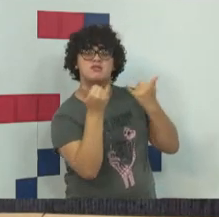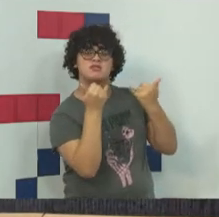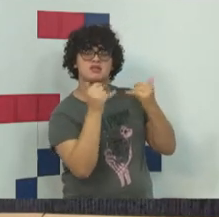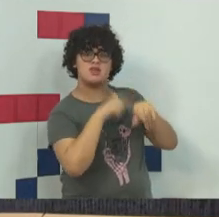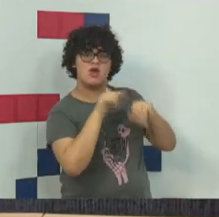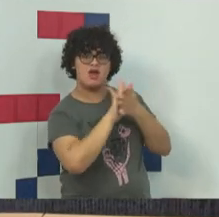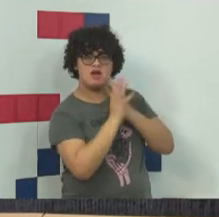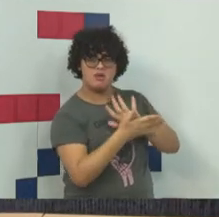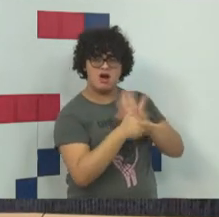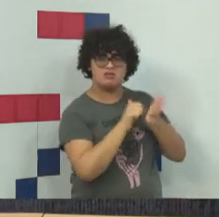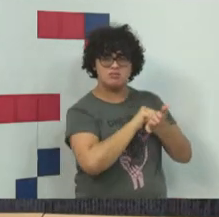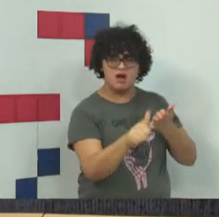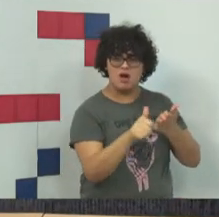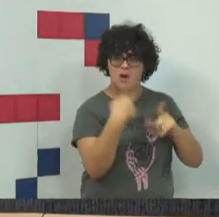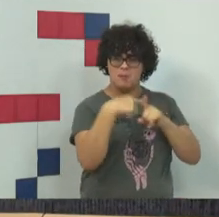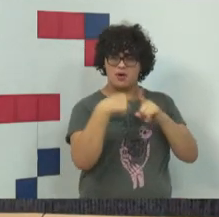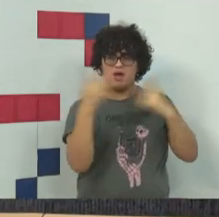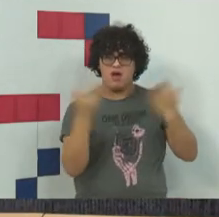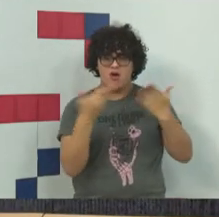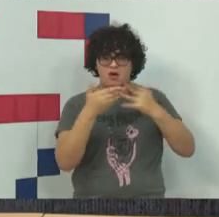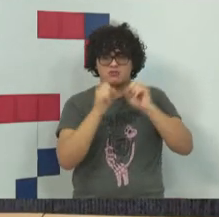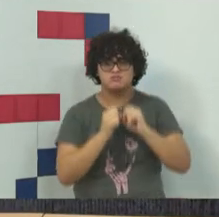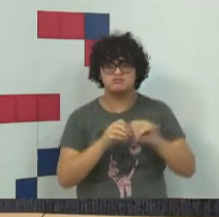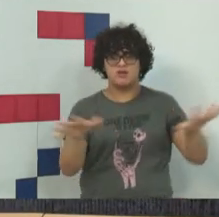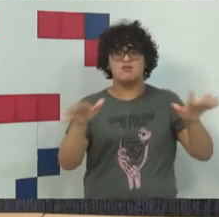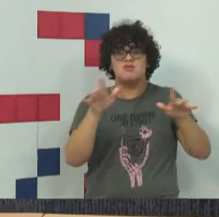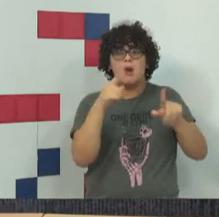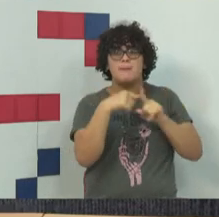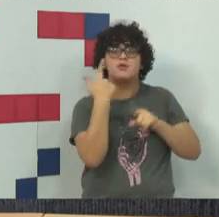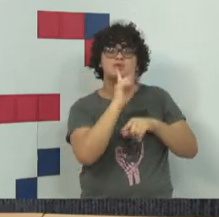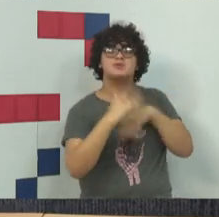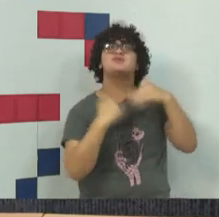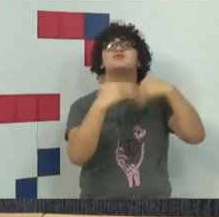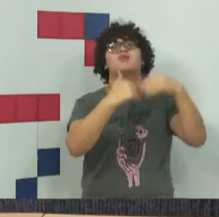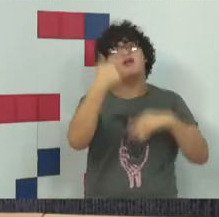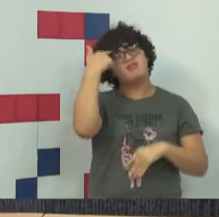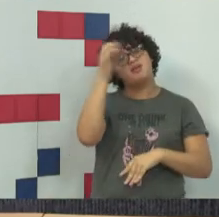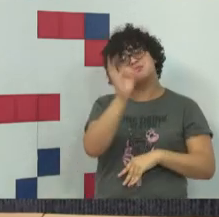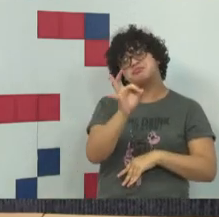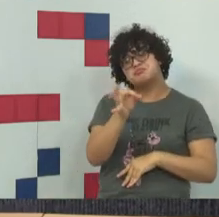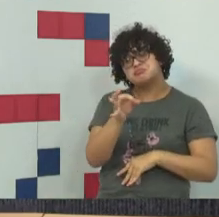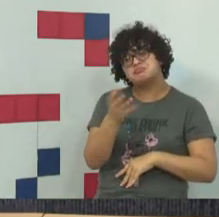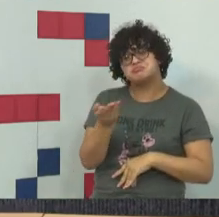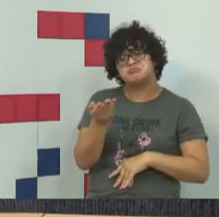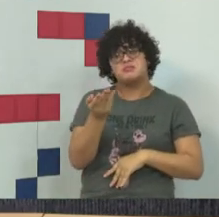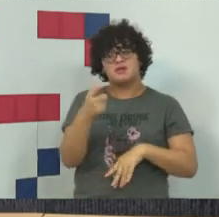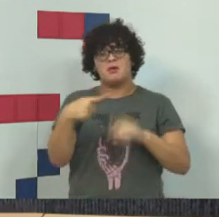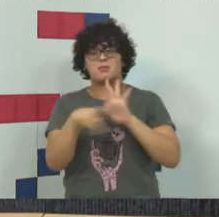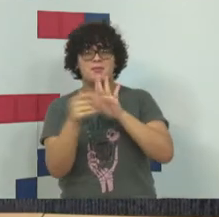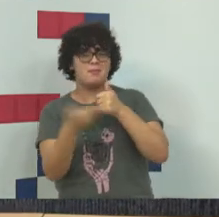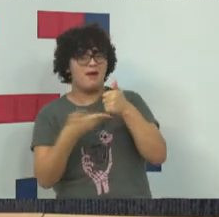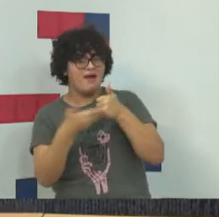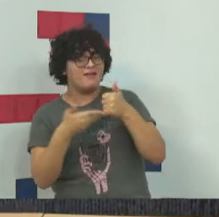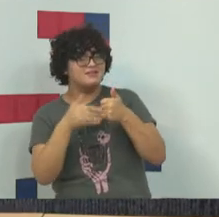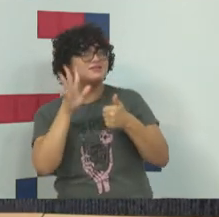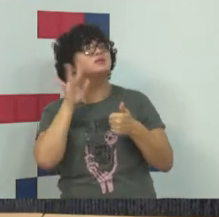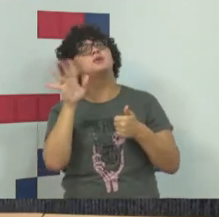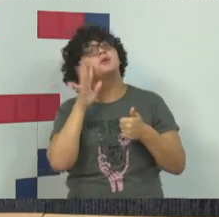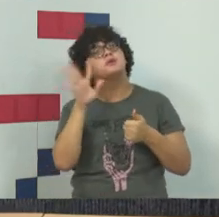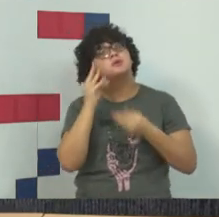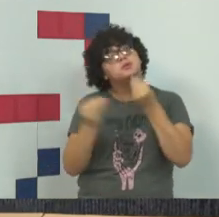acabada, exterminada, por conta de um ataque nuclear, desenvolveu a ideia, com base na teoria dos